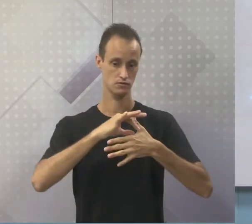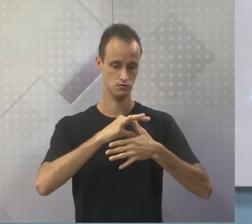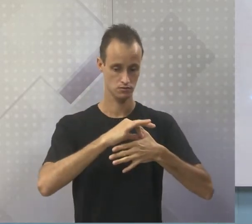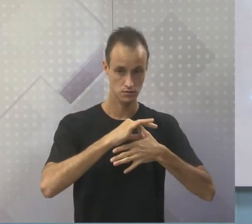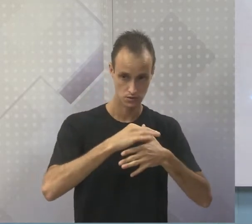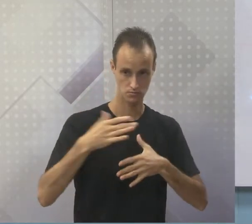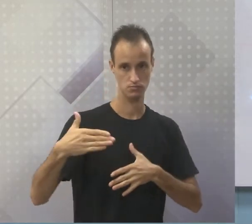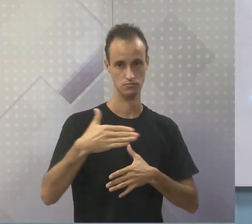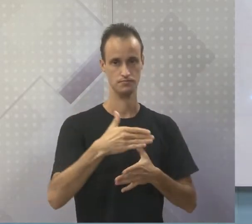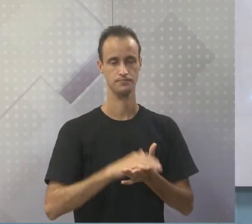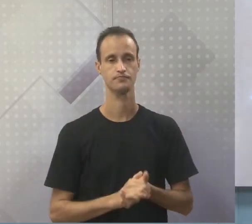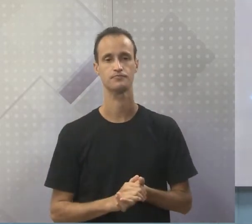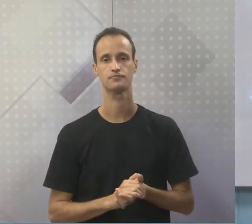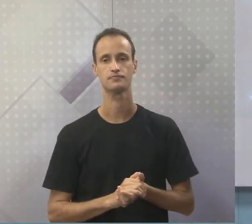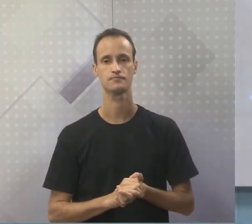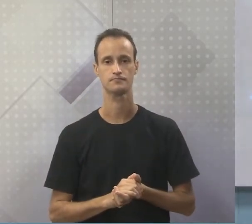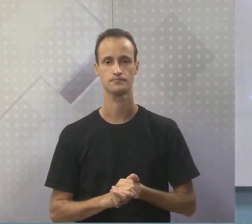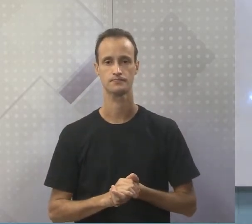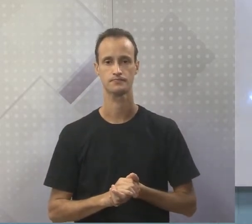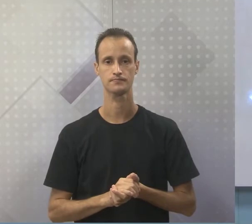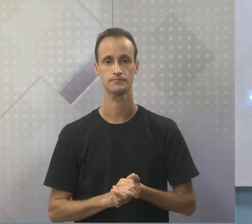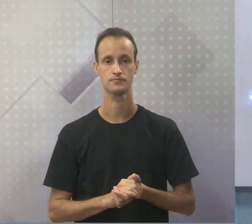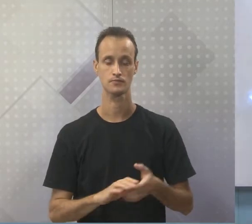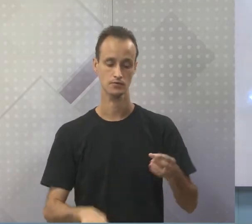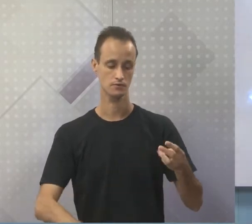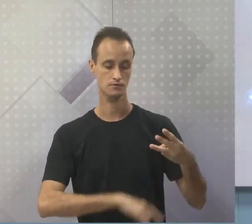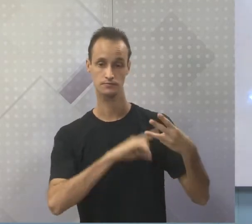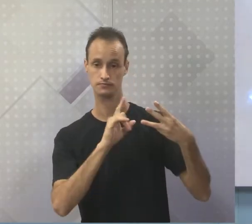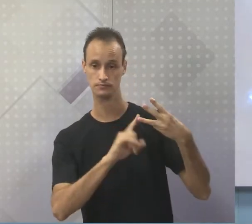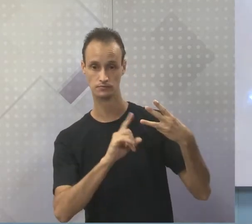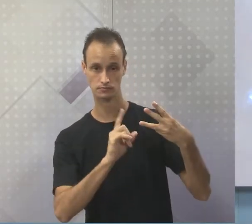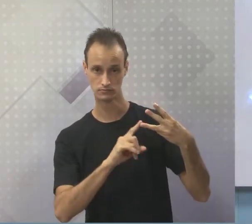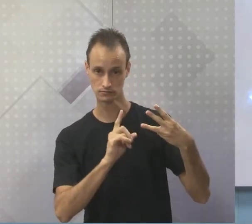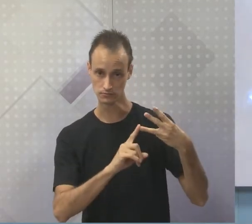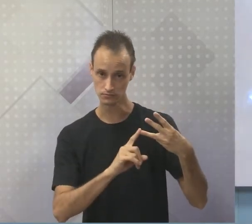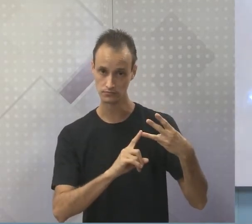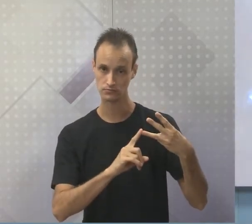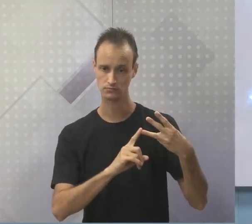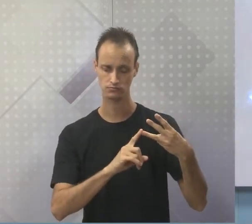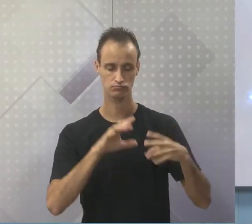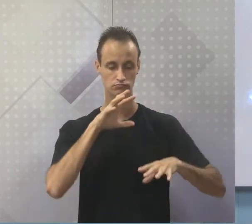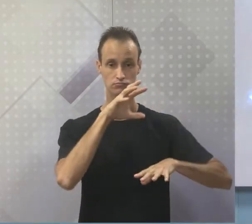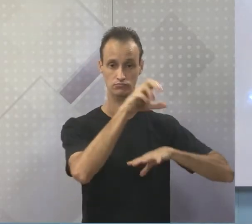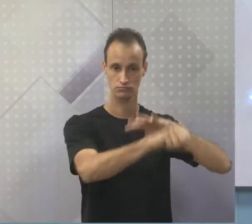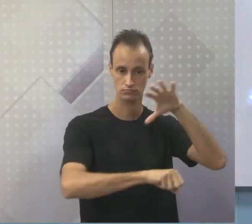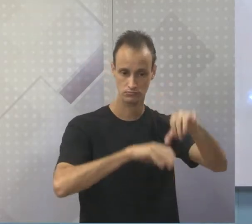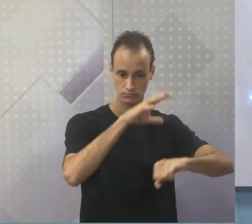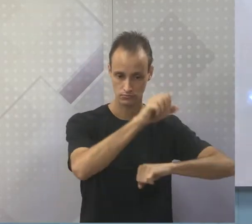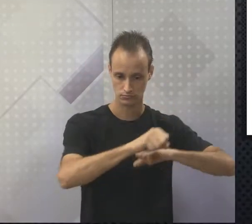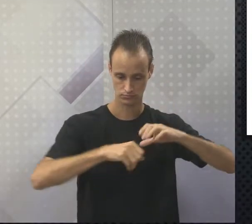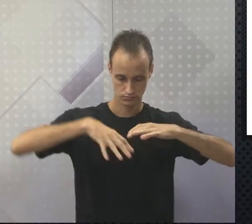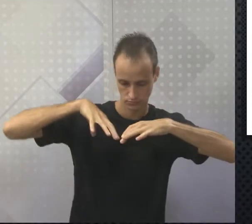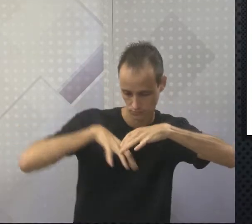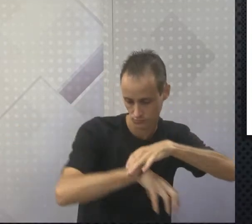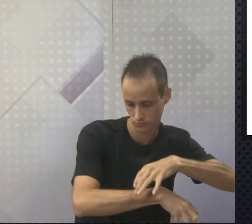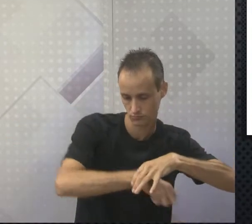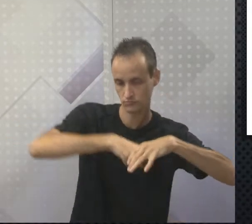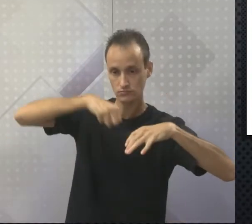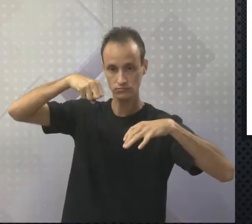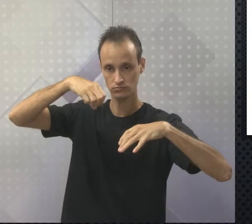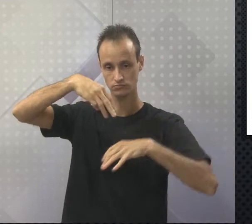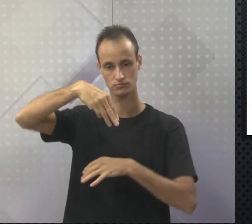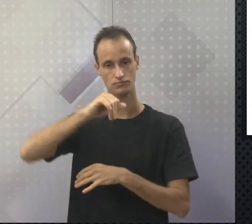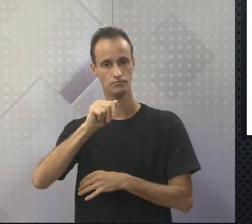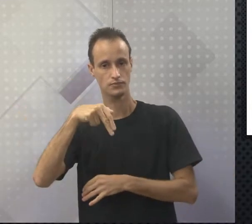extrativismo animal. Tá? Dando continuidade, a gente vai falar agora do extrativismo mineral. Acompanha a leitura.